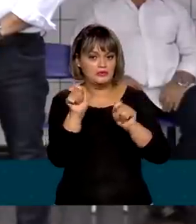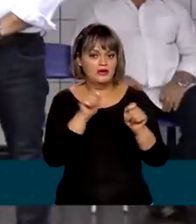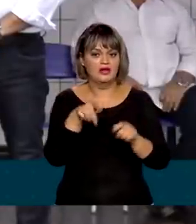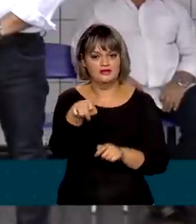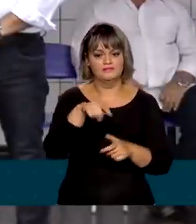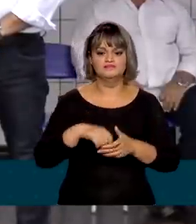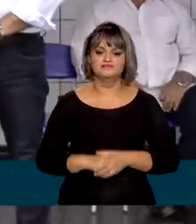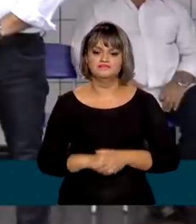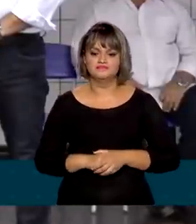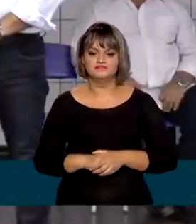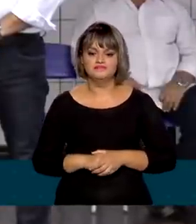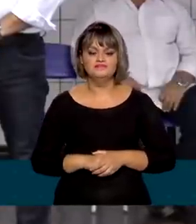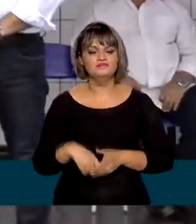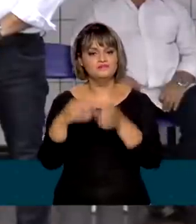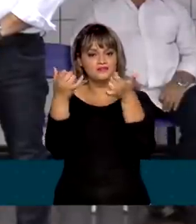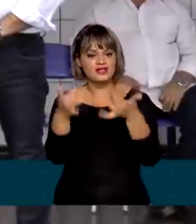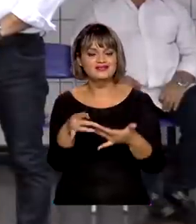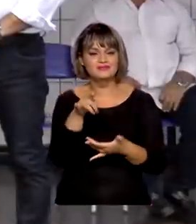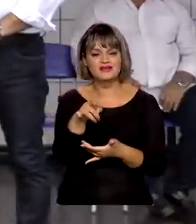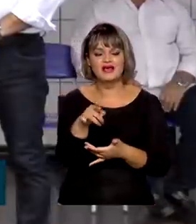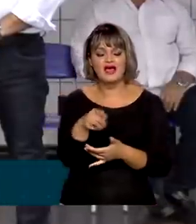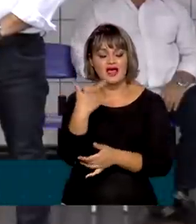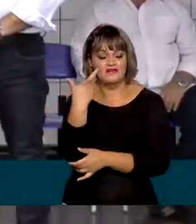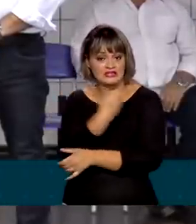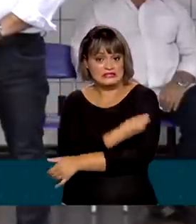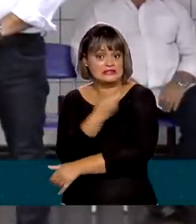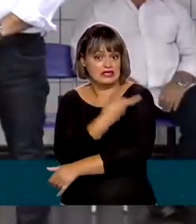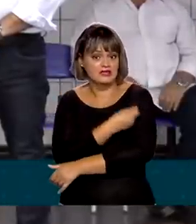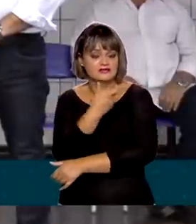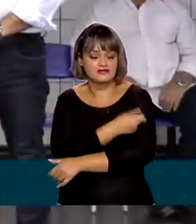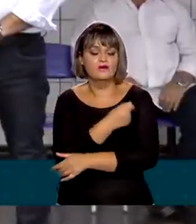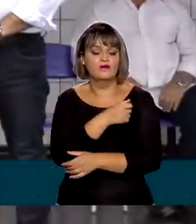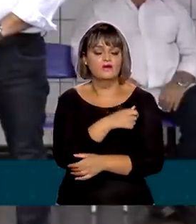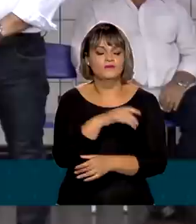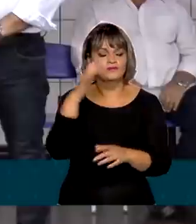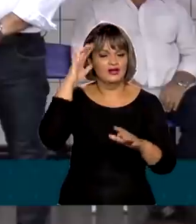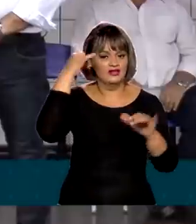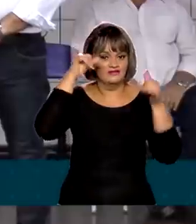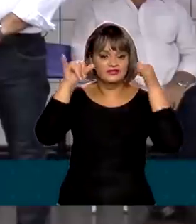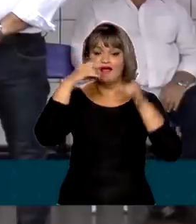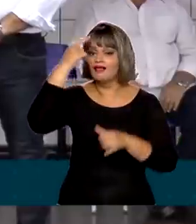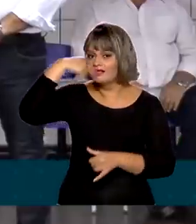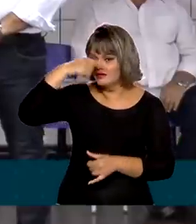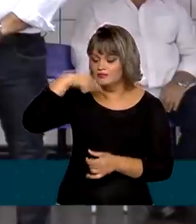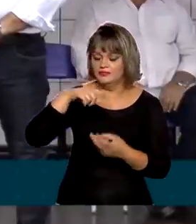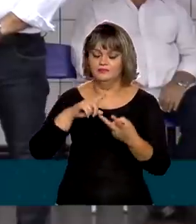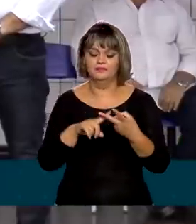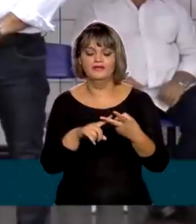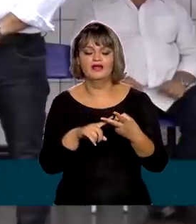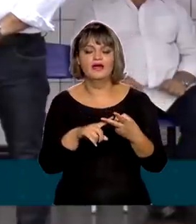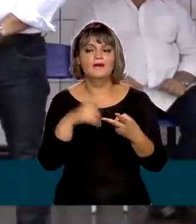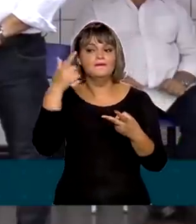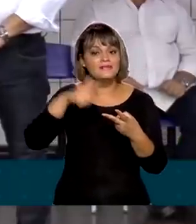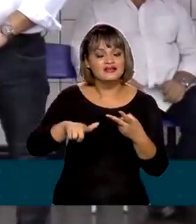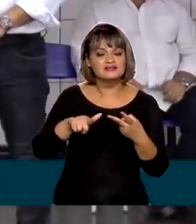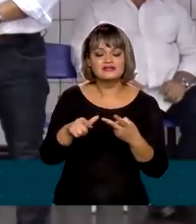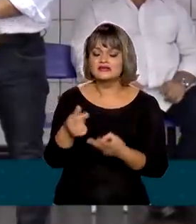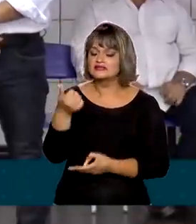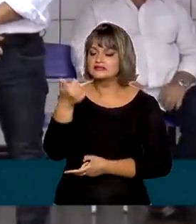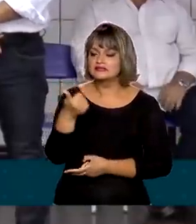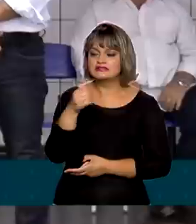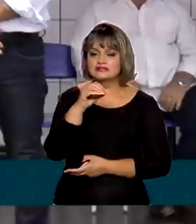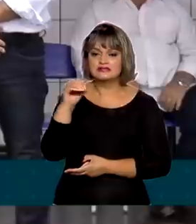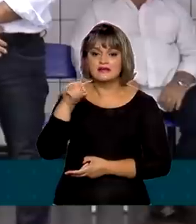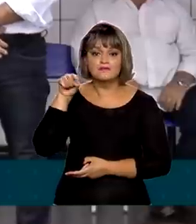atingidas. Nós vamos reforçar a vacina para a cobertura da gripe, vamos trazer mais, nesse primeiro momento, 100 mil